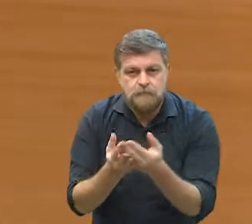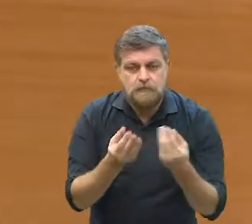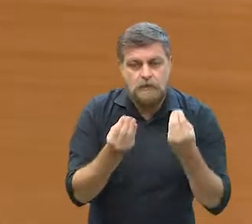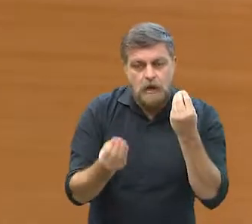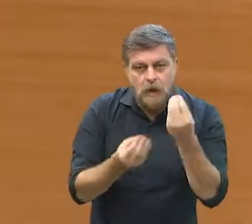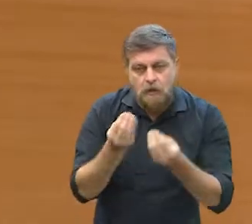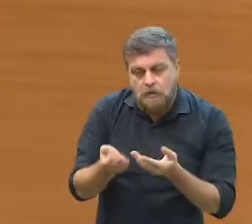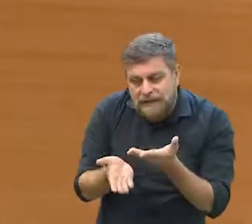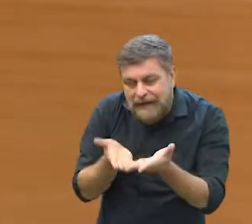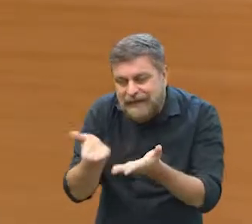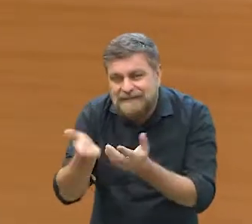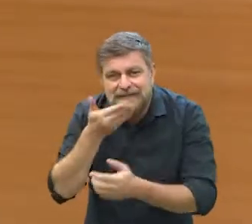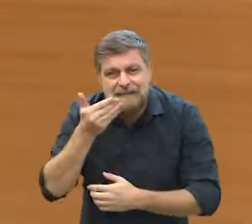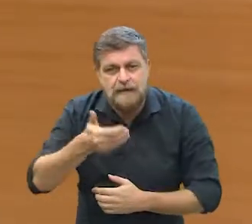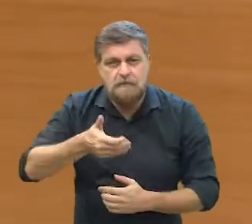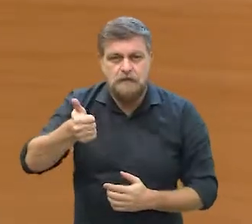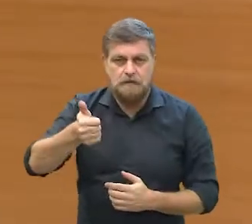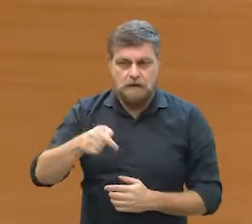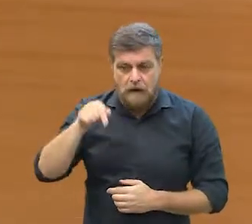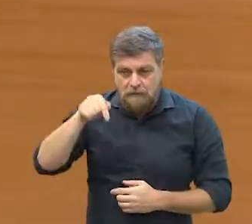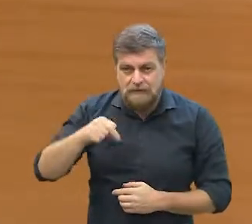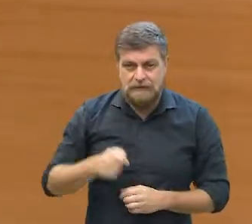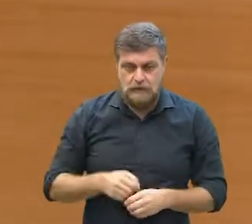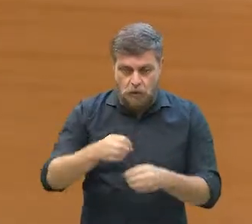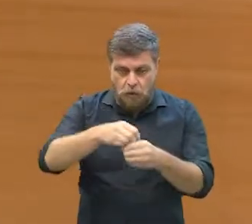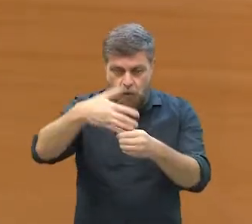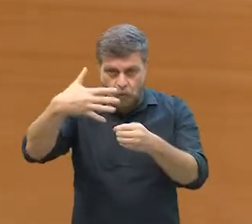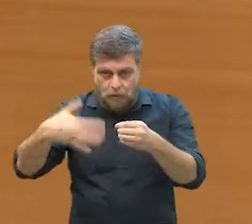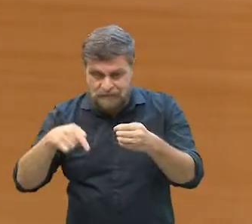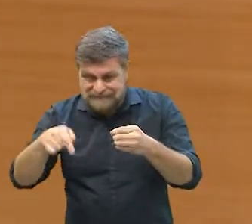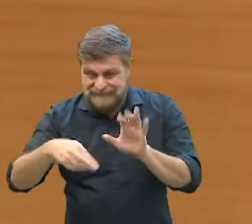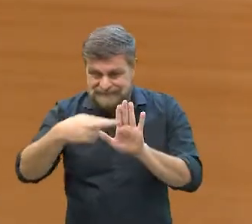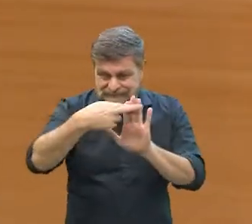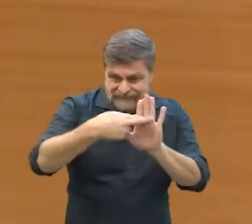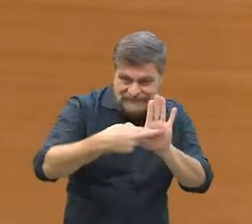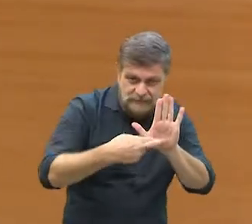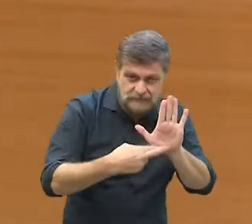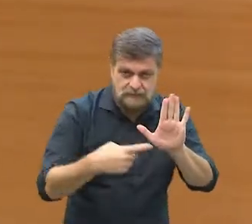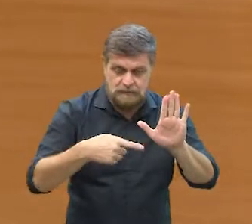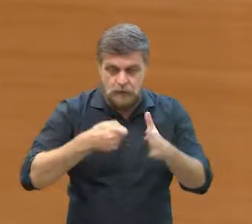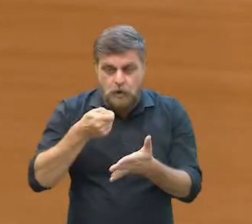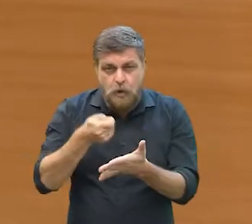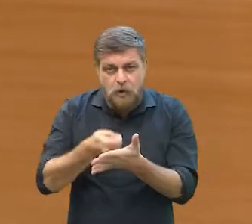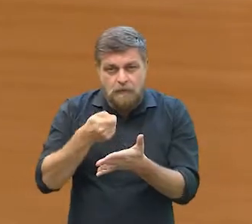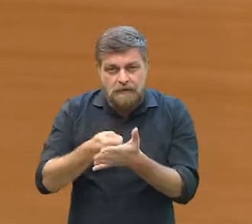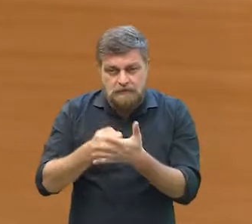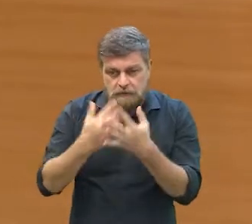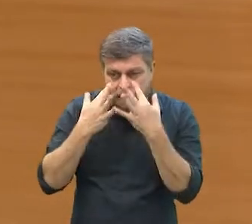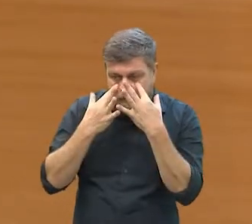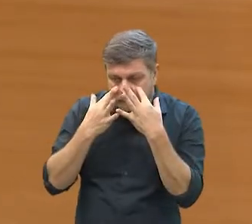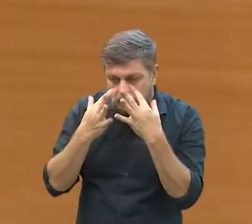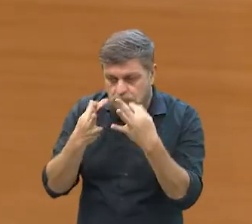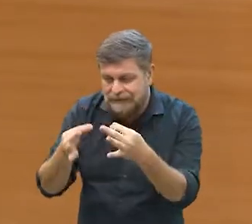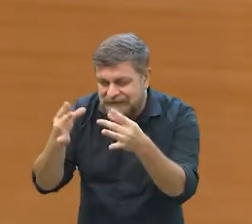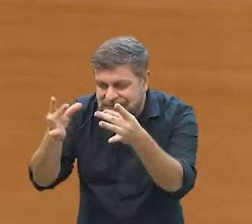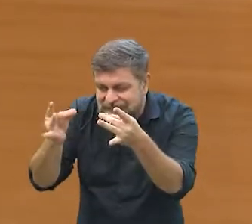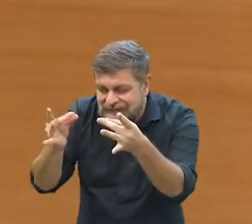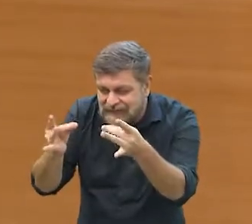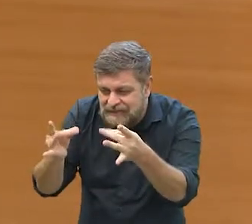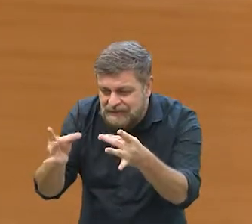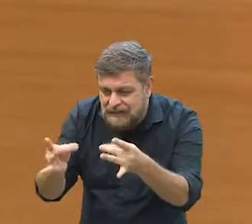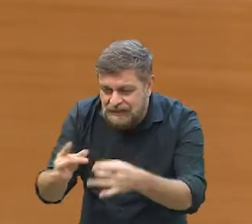fazer para melhor atender, porque a definição desse critério exige um olhar mais fino,